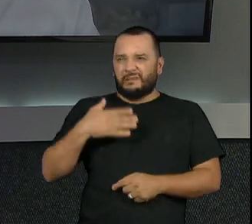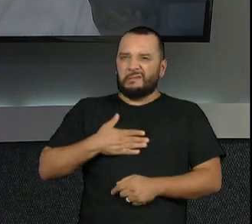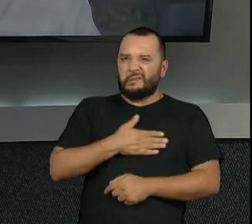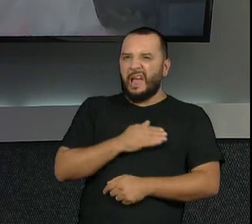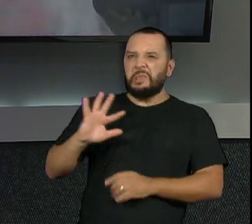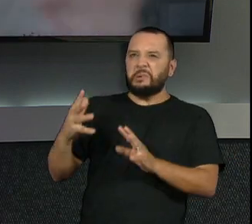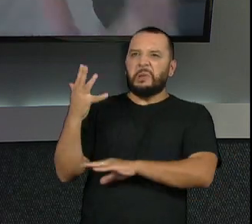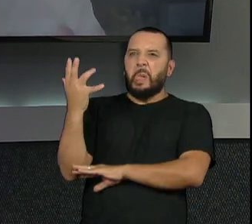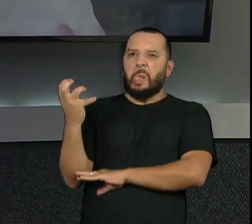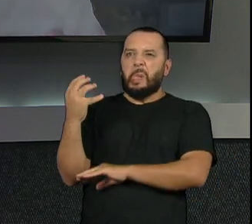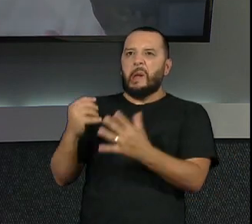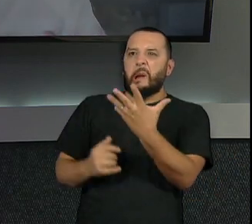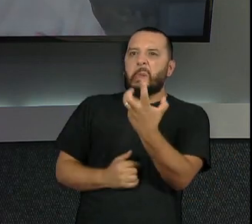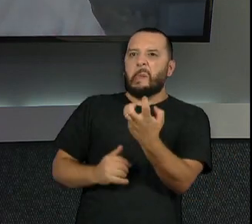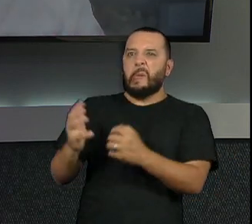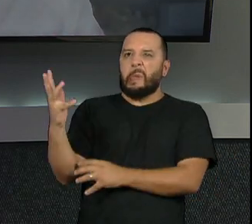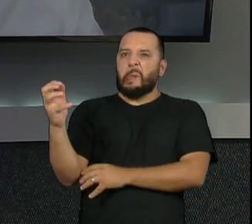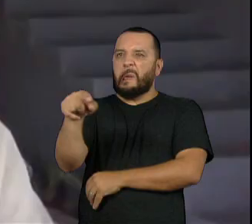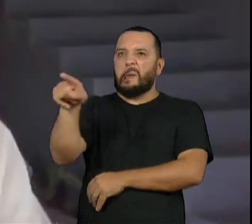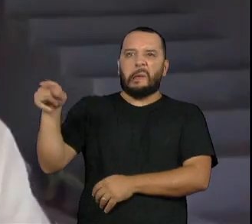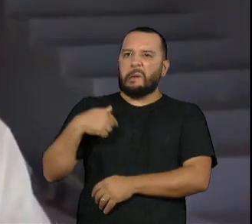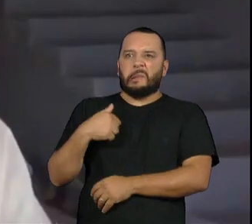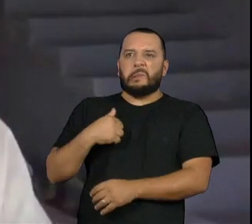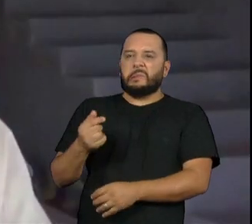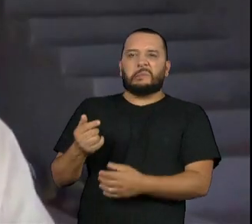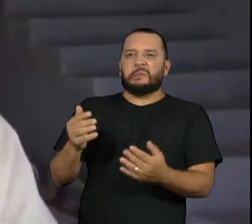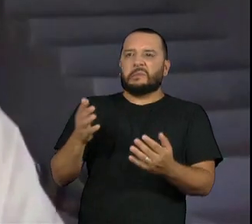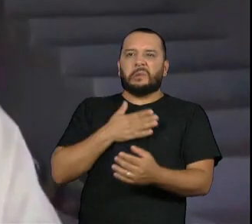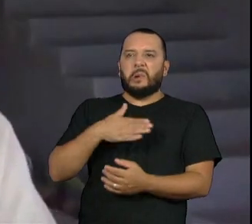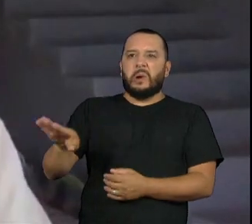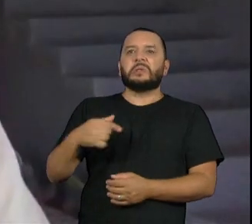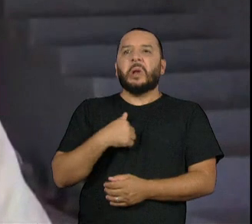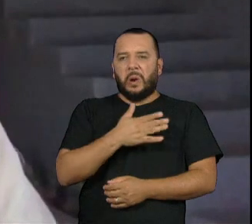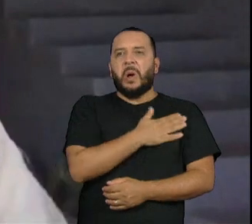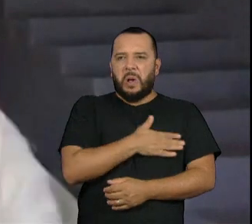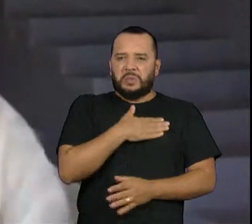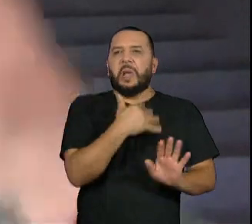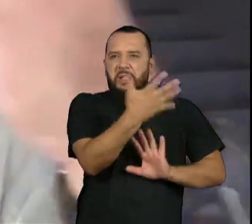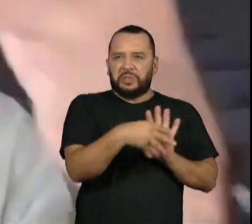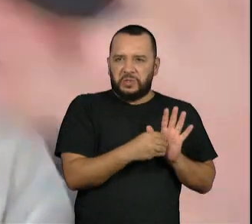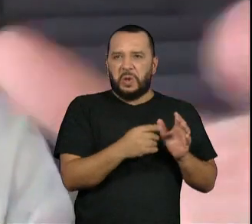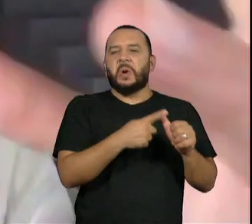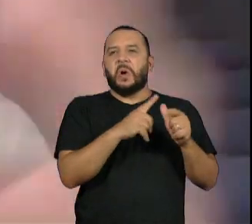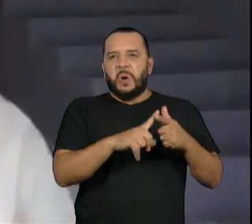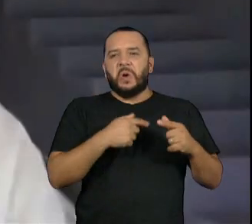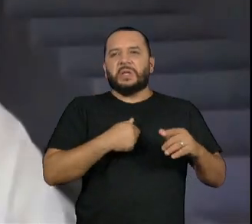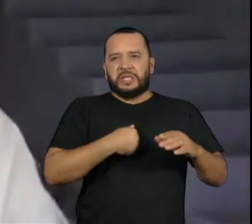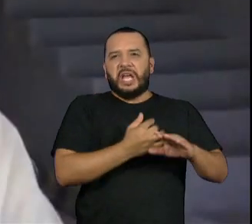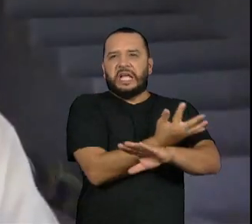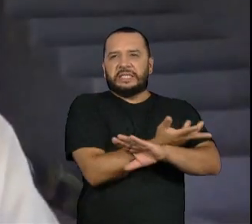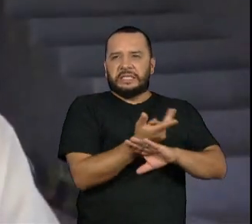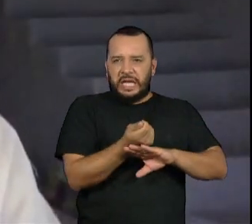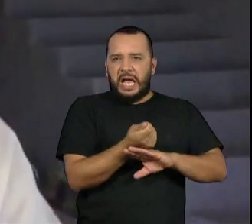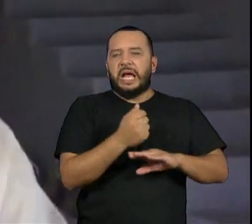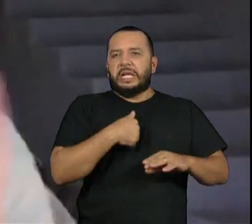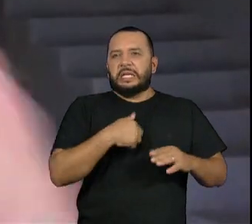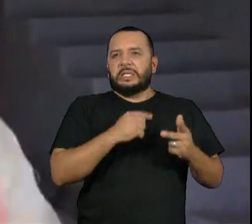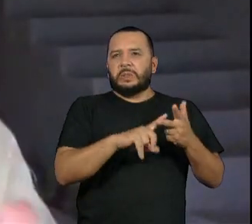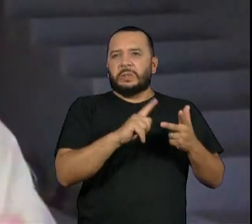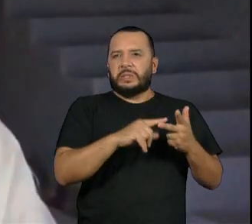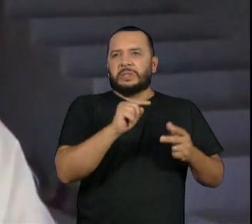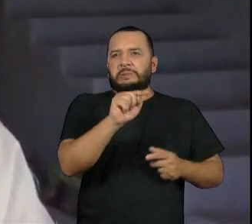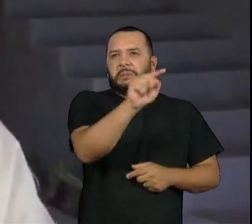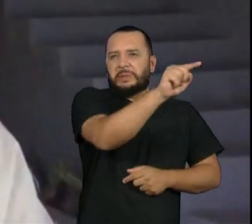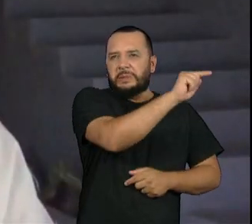muito grande. Todo biólogo, quando se formava, queria ir para a Amazônia, queria ir para o Cerrado, queria ir para a Mata Atlântica, Campos Gerais. Ninguém